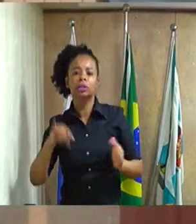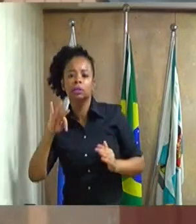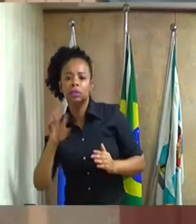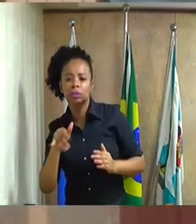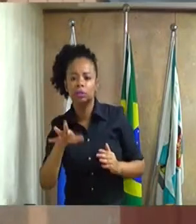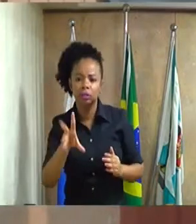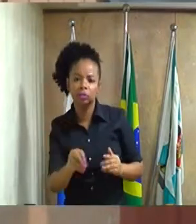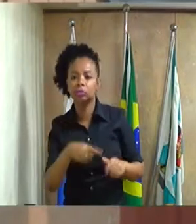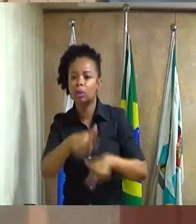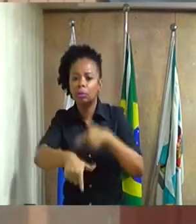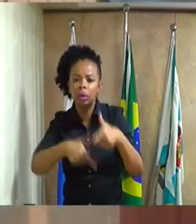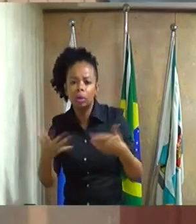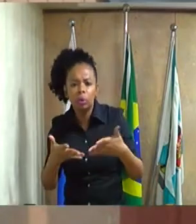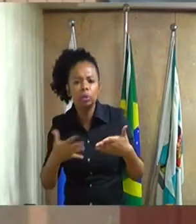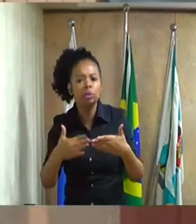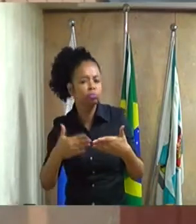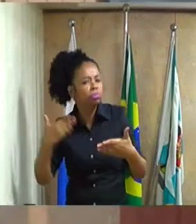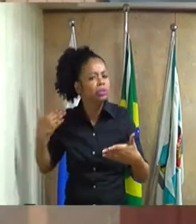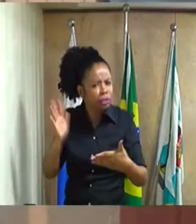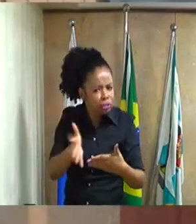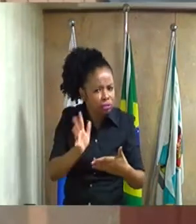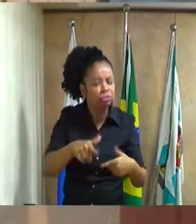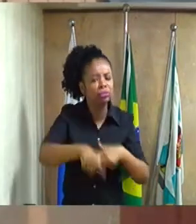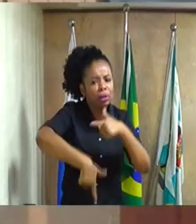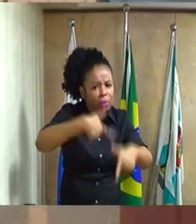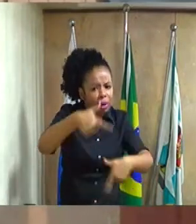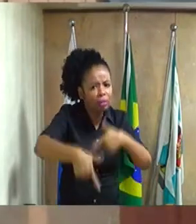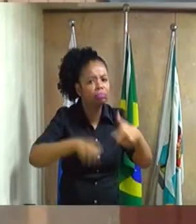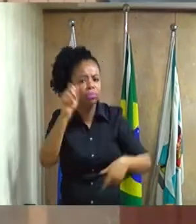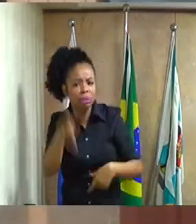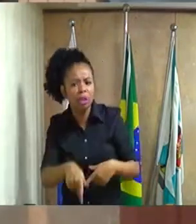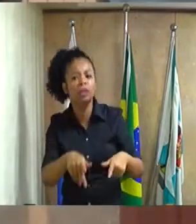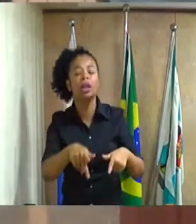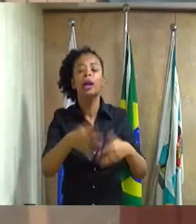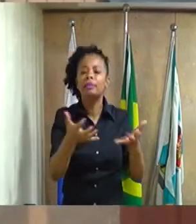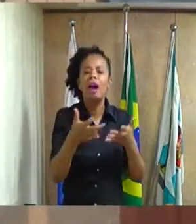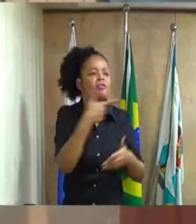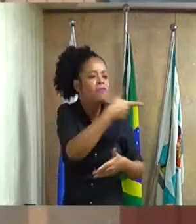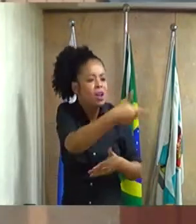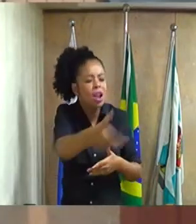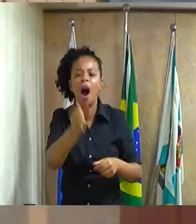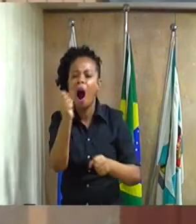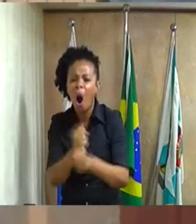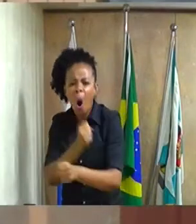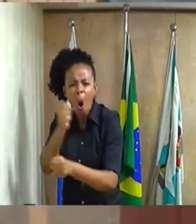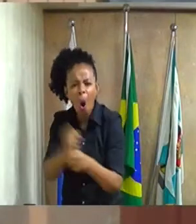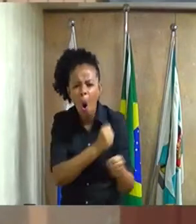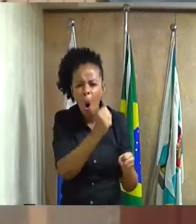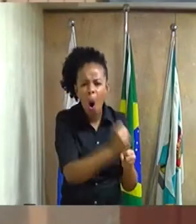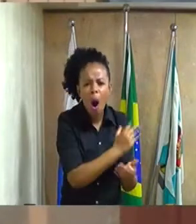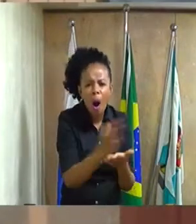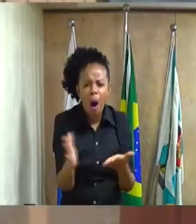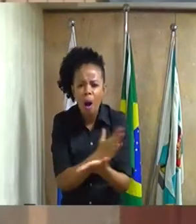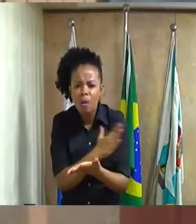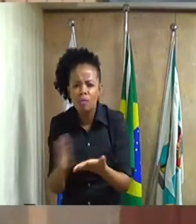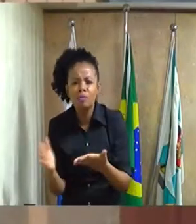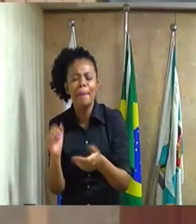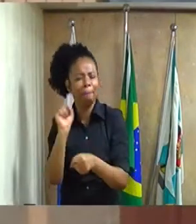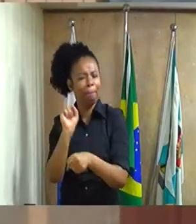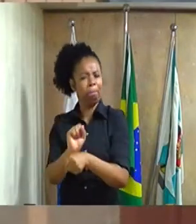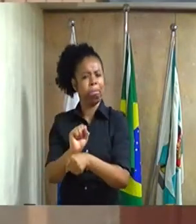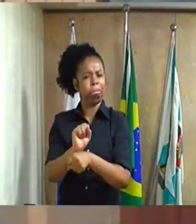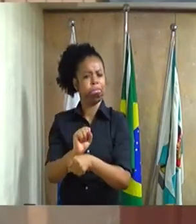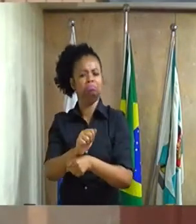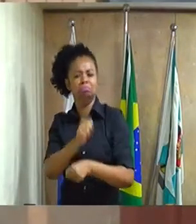Aproveito esse momento até para dizer que essas obras, algumas obras que estavam paradas,